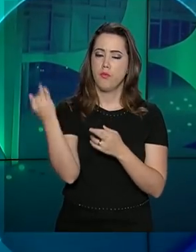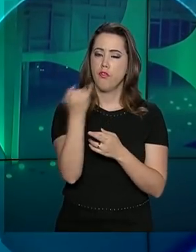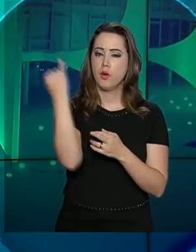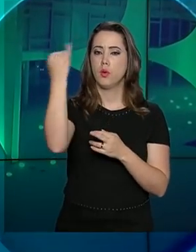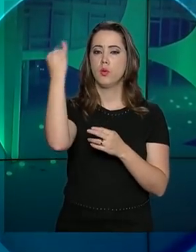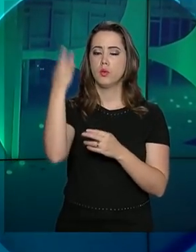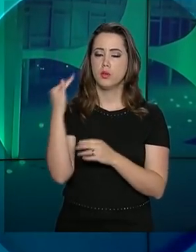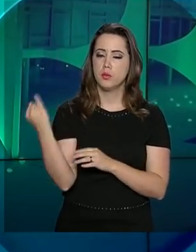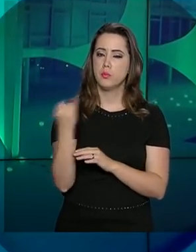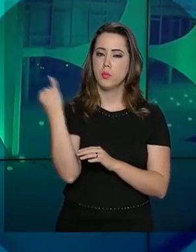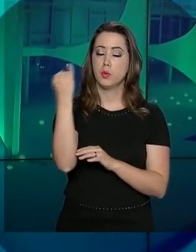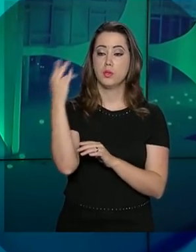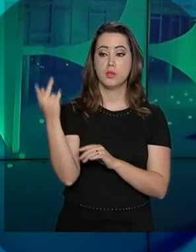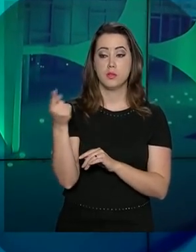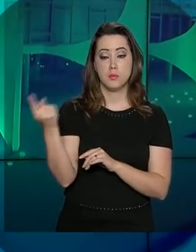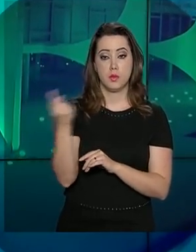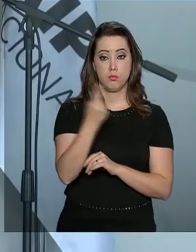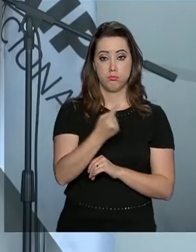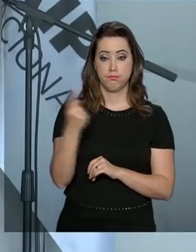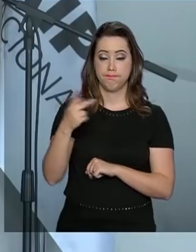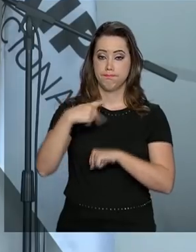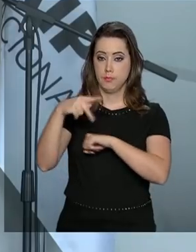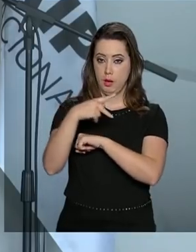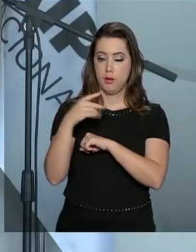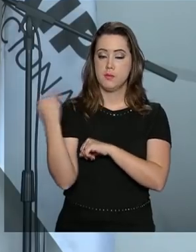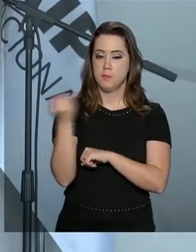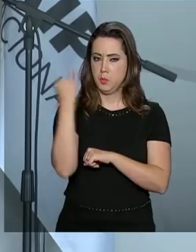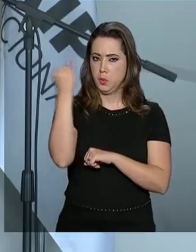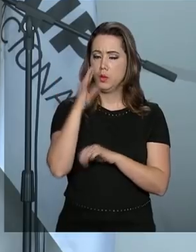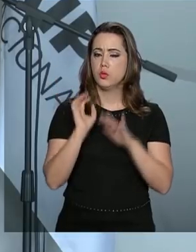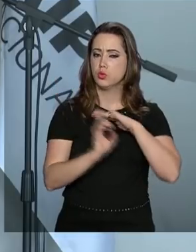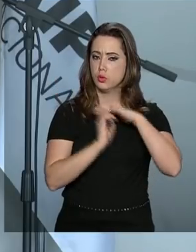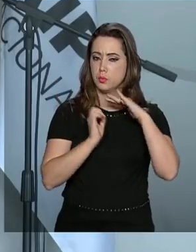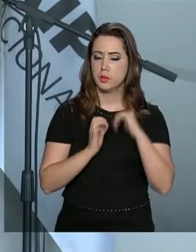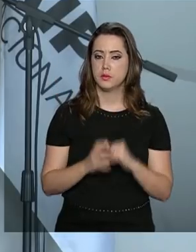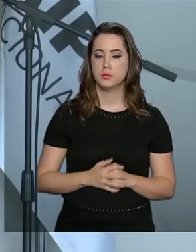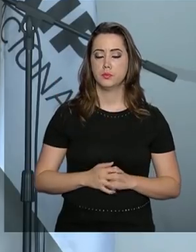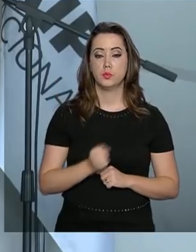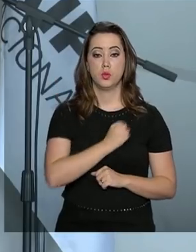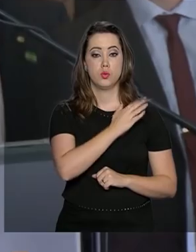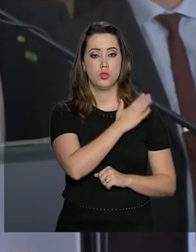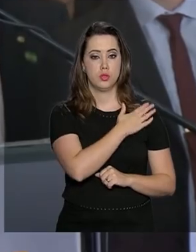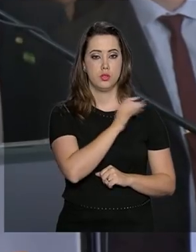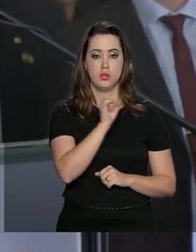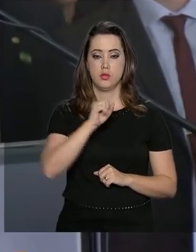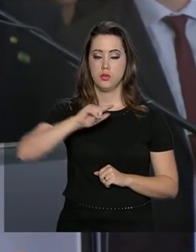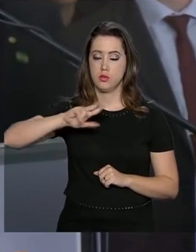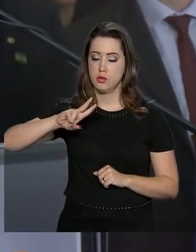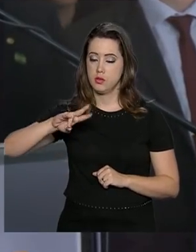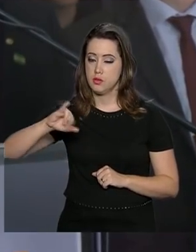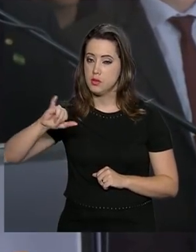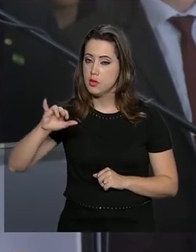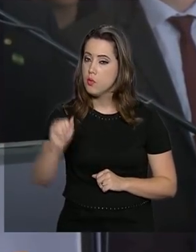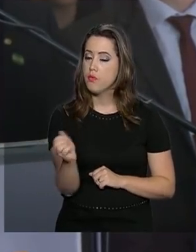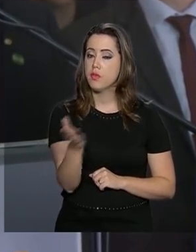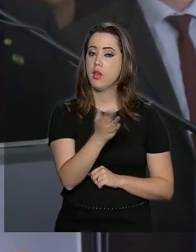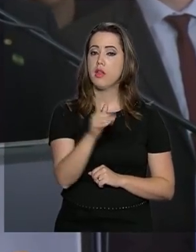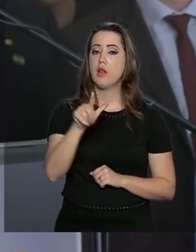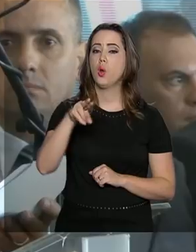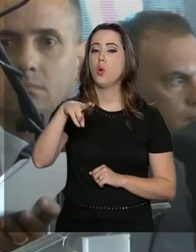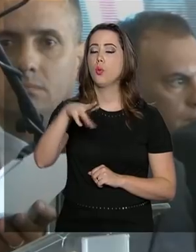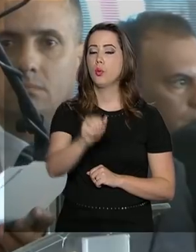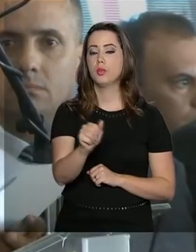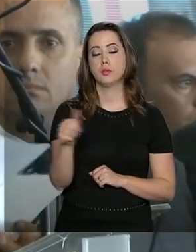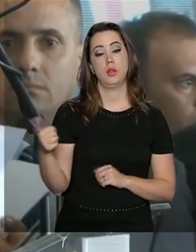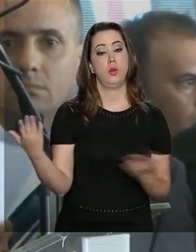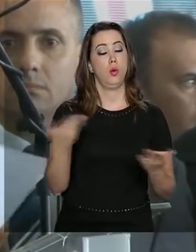Itaipu para os dois países. O general de exército Joaquim Silva e Luna é o 13º